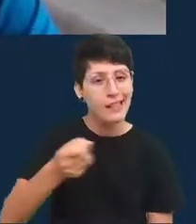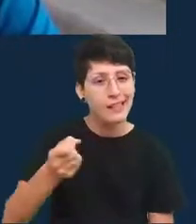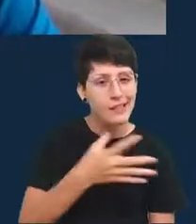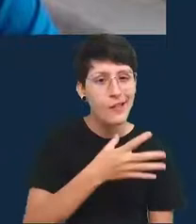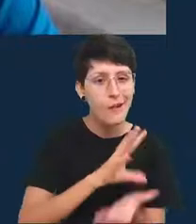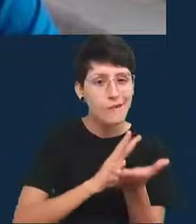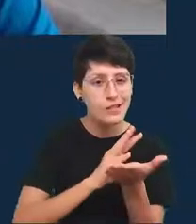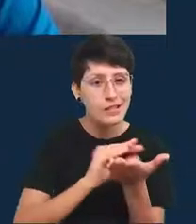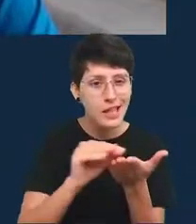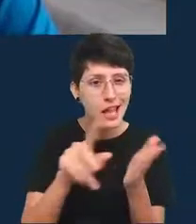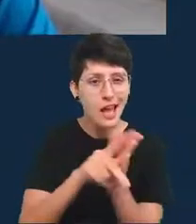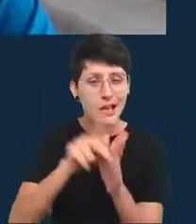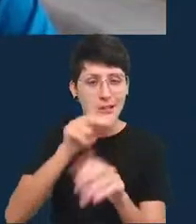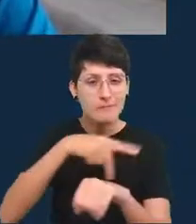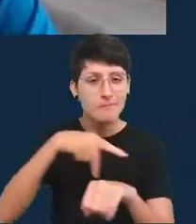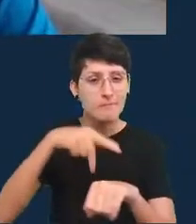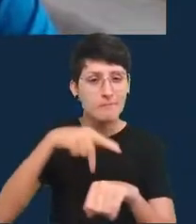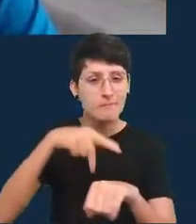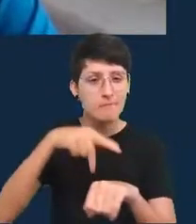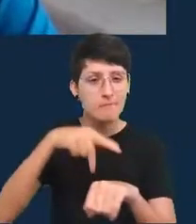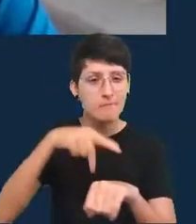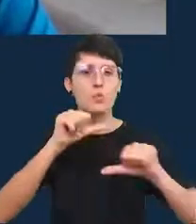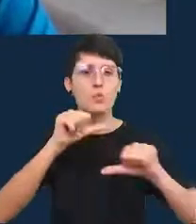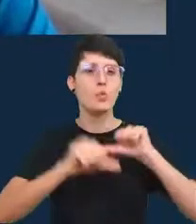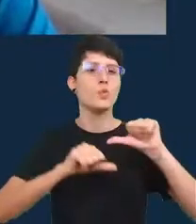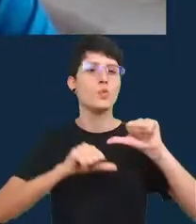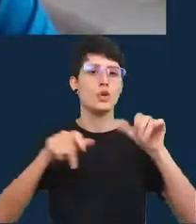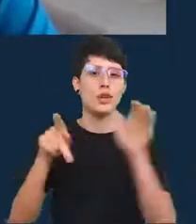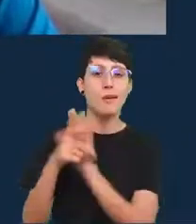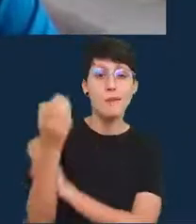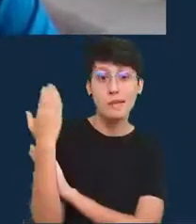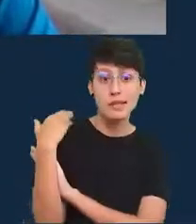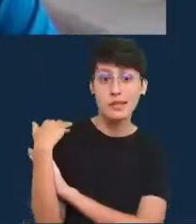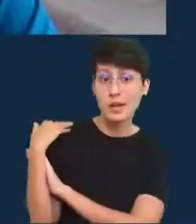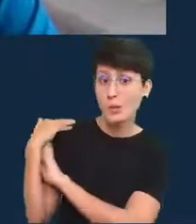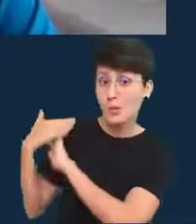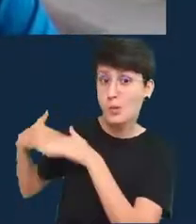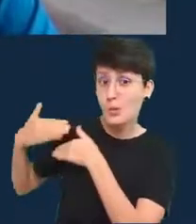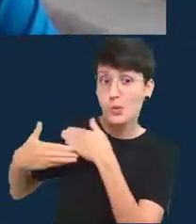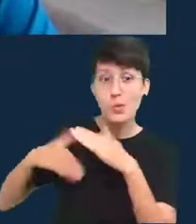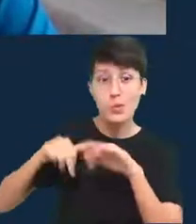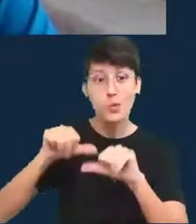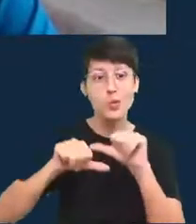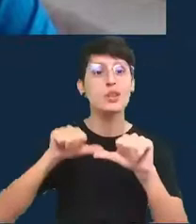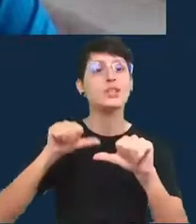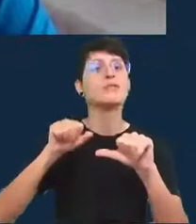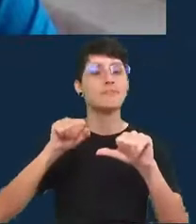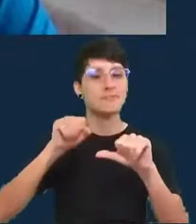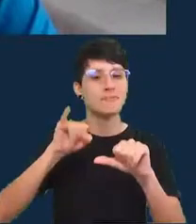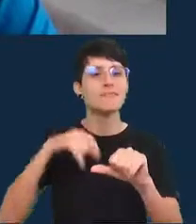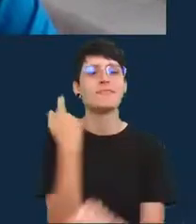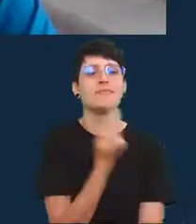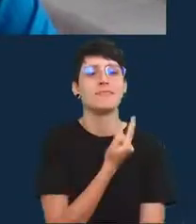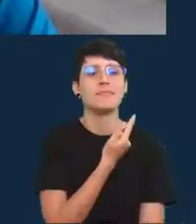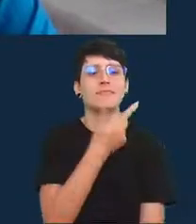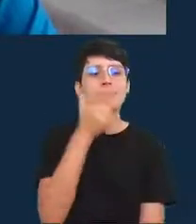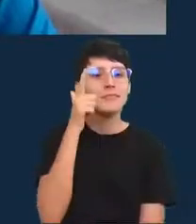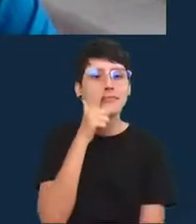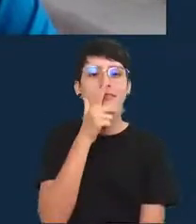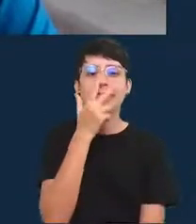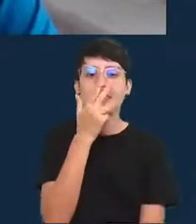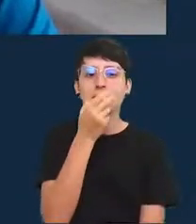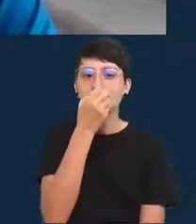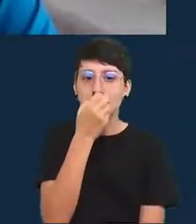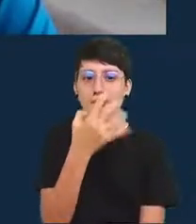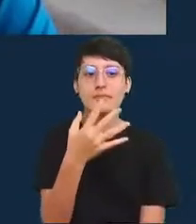isso muda as estimativas de valores do passado então claro que seria atraente se a gente pudesse só emitir uma estimativa